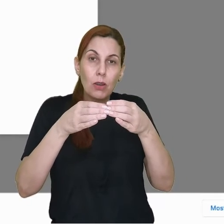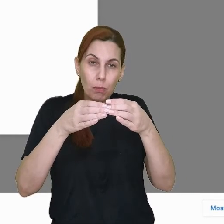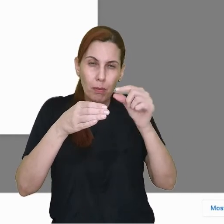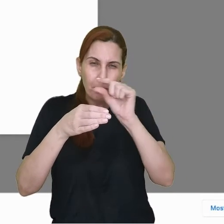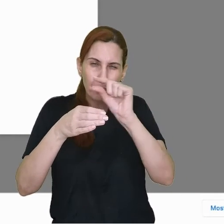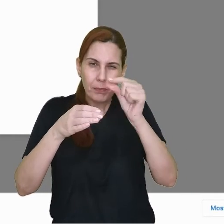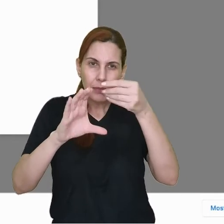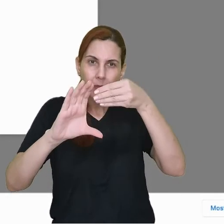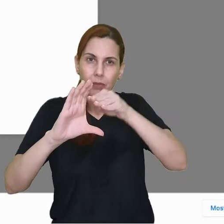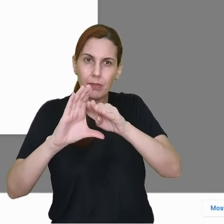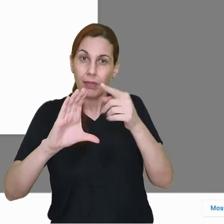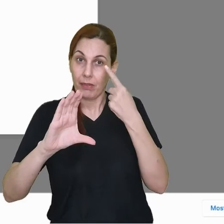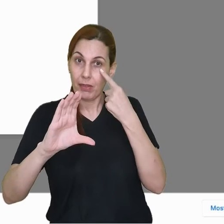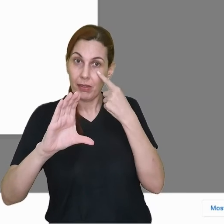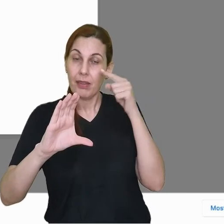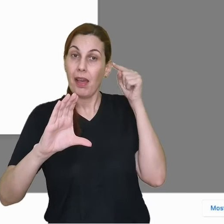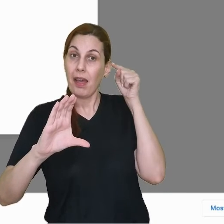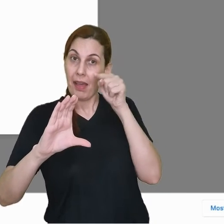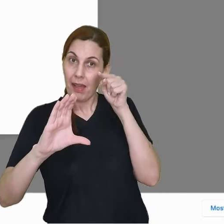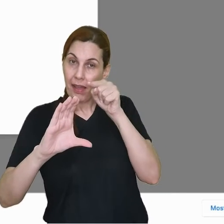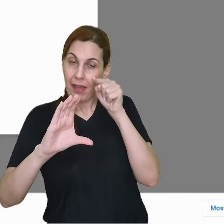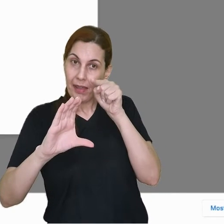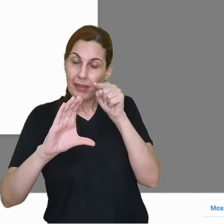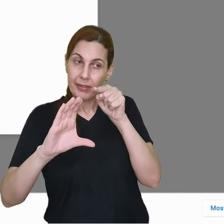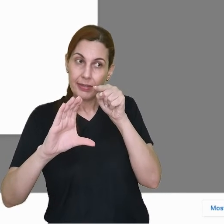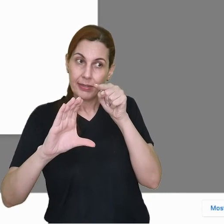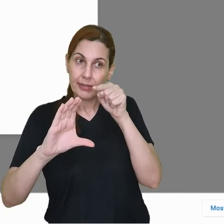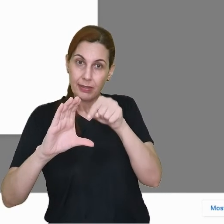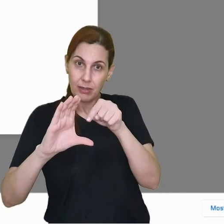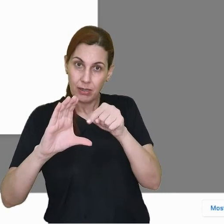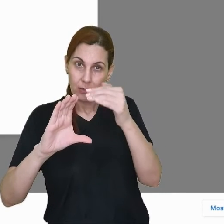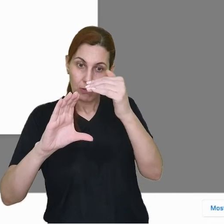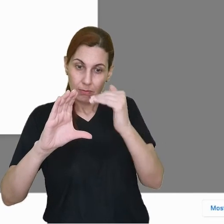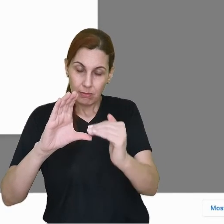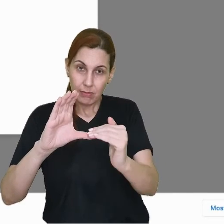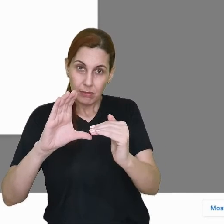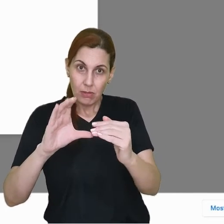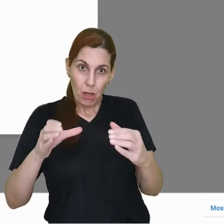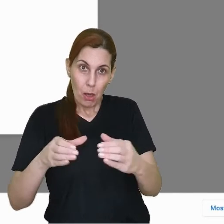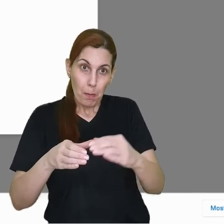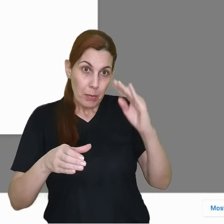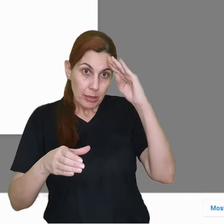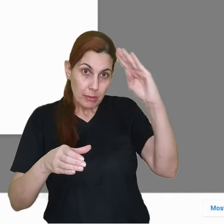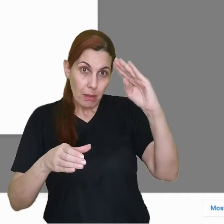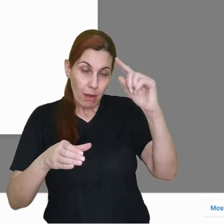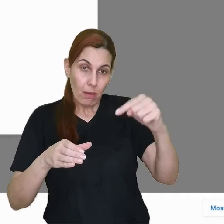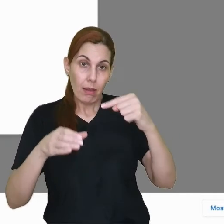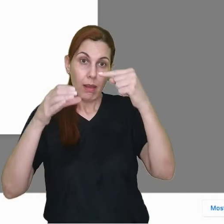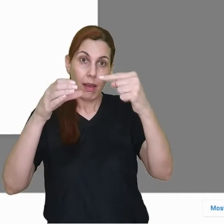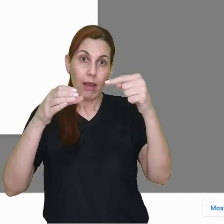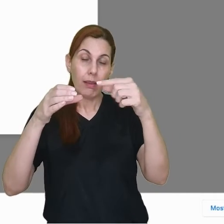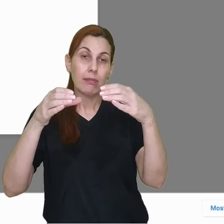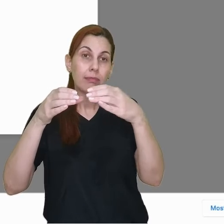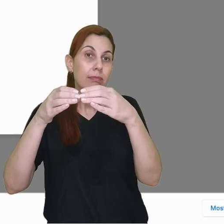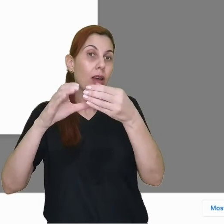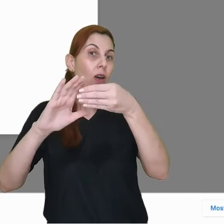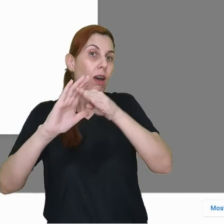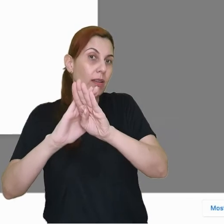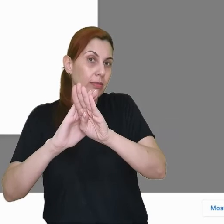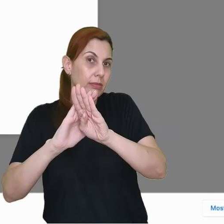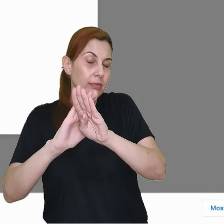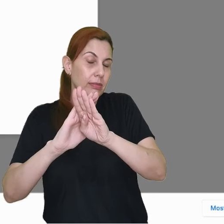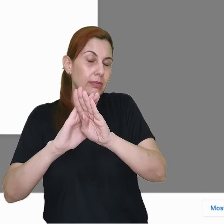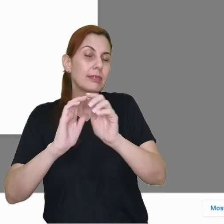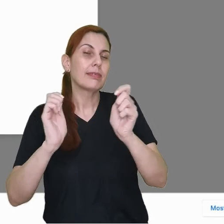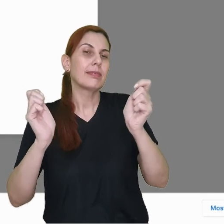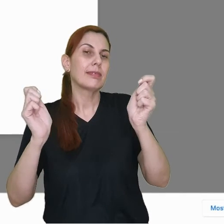apareceu aqui, tá? Então, essa é a minha turma que está lá na parte principal e essa aqui está arquivada. Então, eu posso utilizar uma